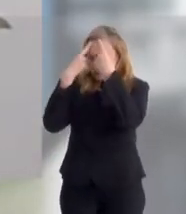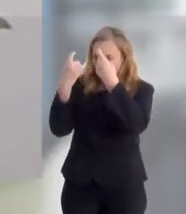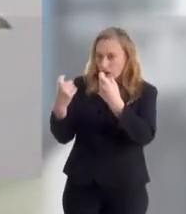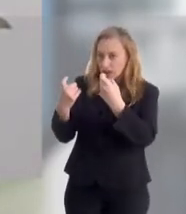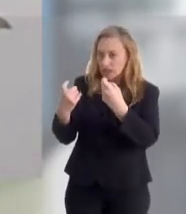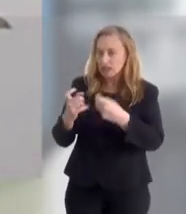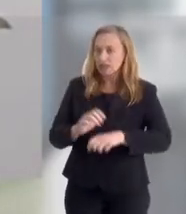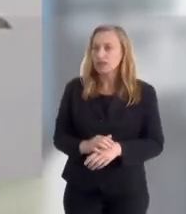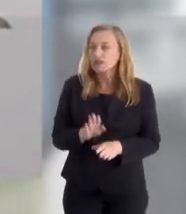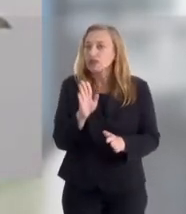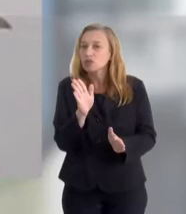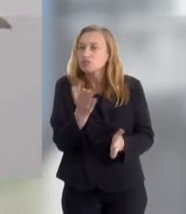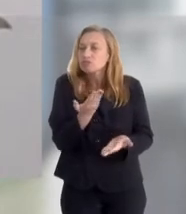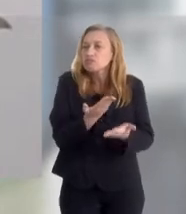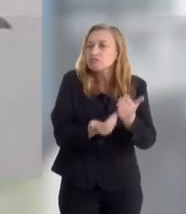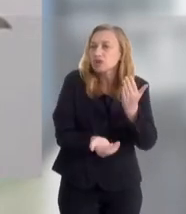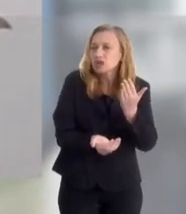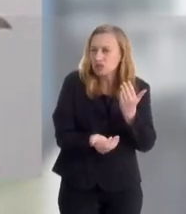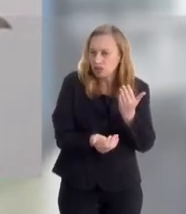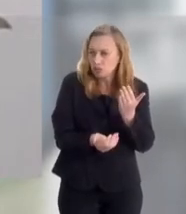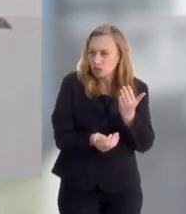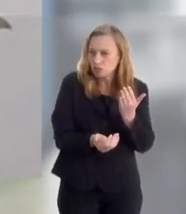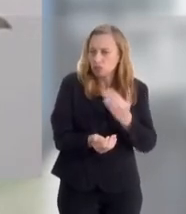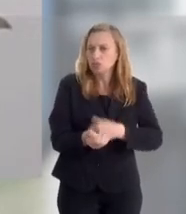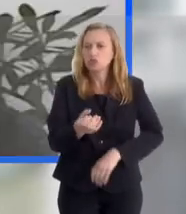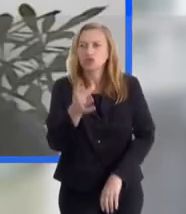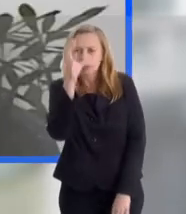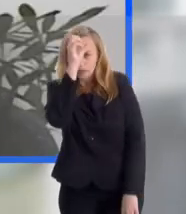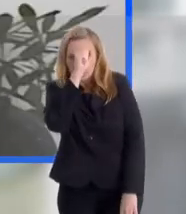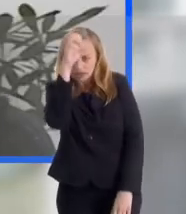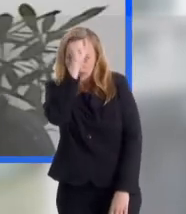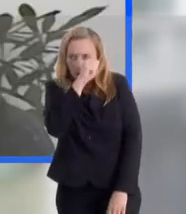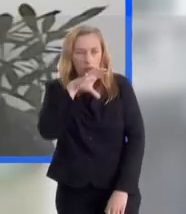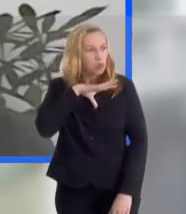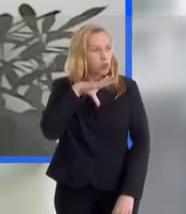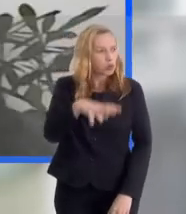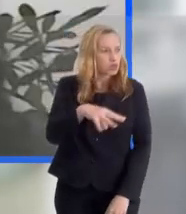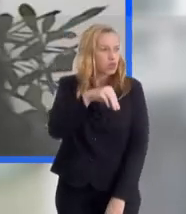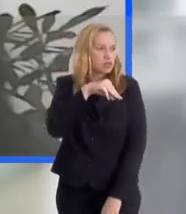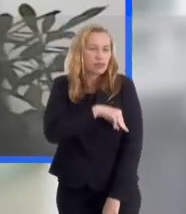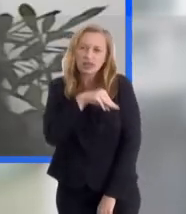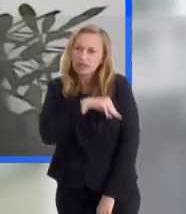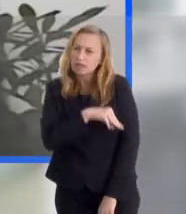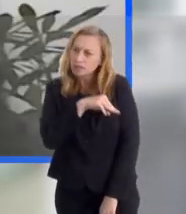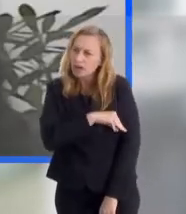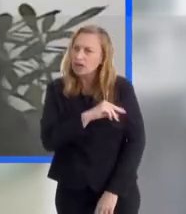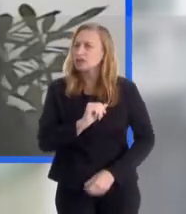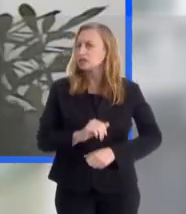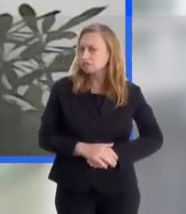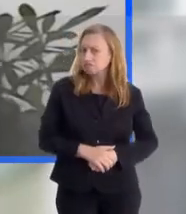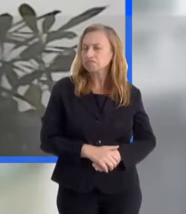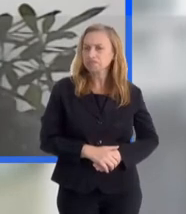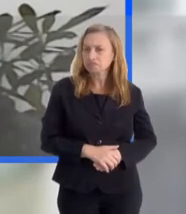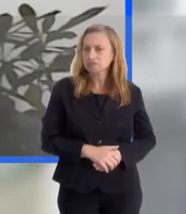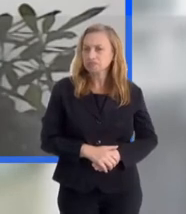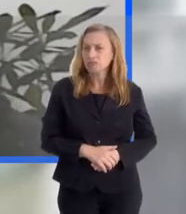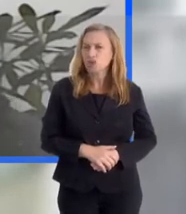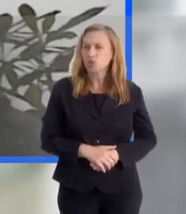expostos a operações policiais no entorno, tiveram uma perda de aprendizado, tanto em português, quanto em matemática, muito